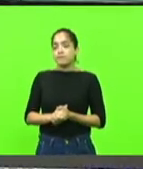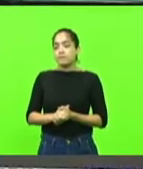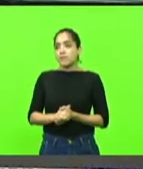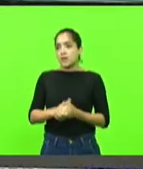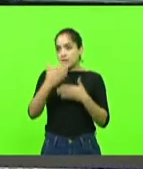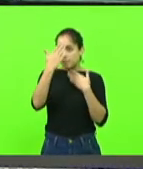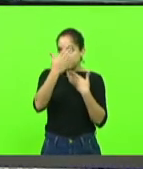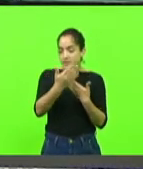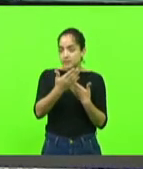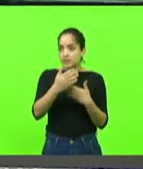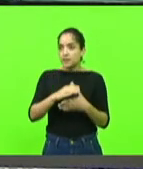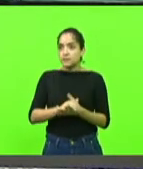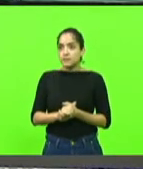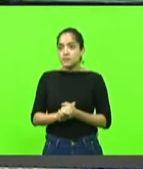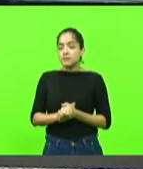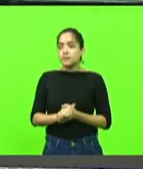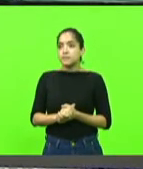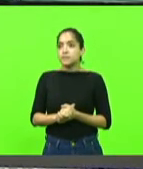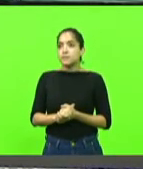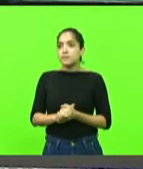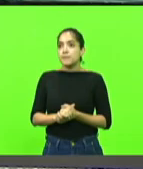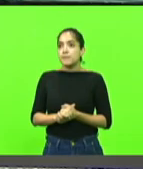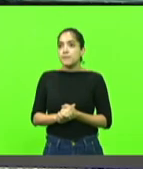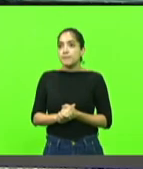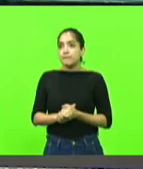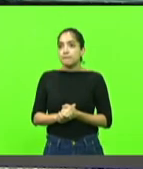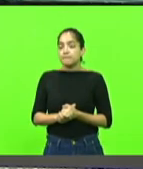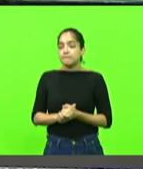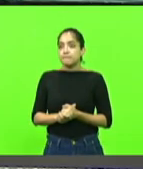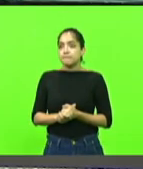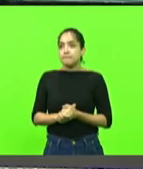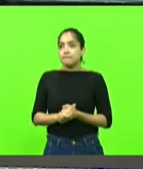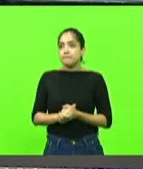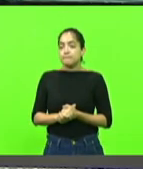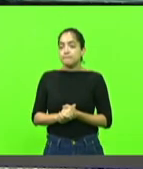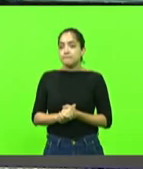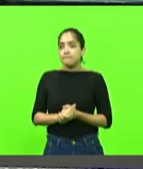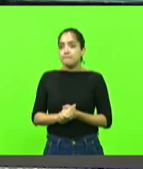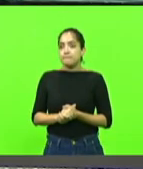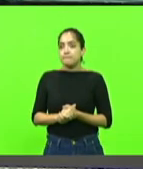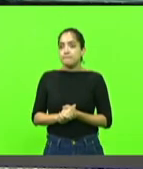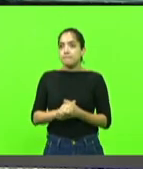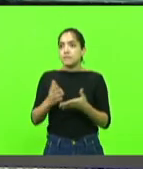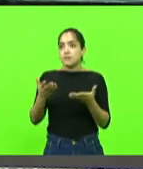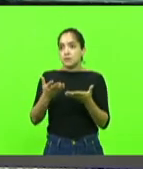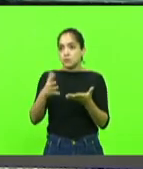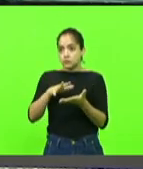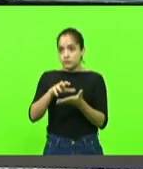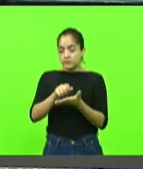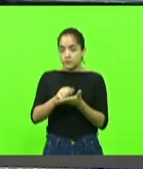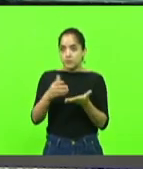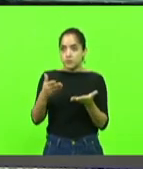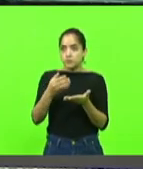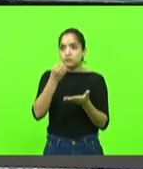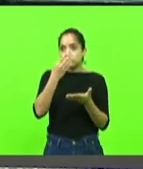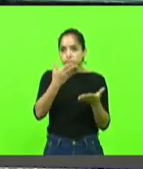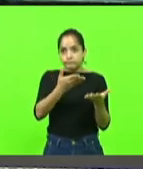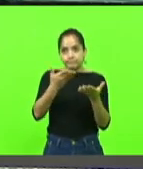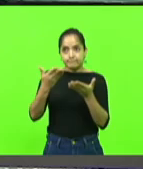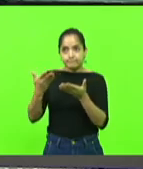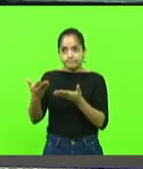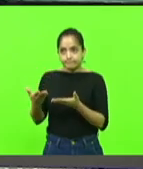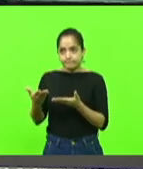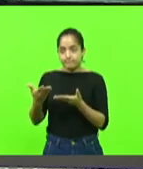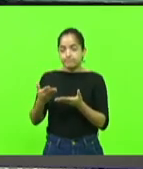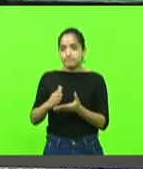deputado Jerry Comper, o xerife do Alto Vale, que faz o registro. Sejam todos bem-vindos à nossa